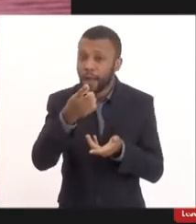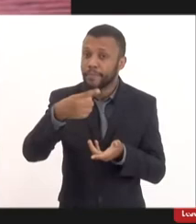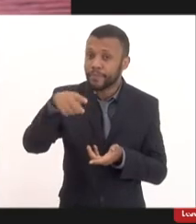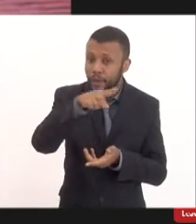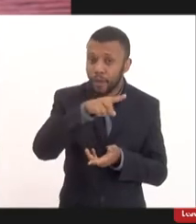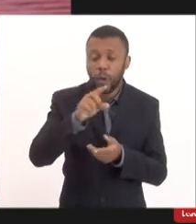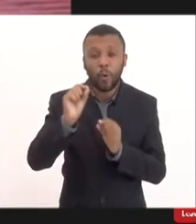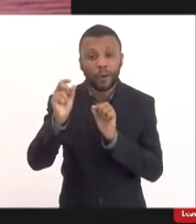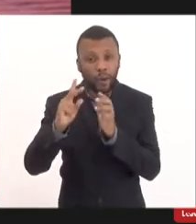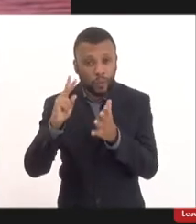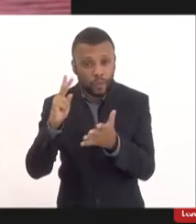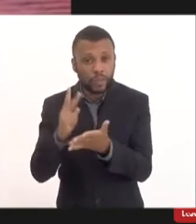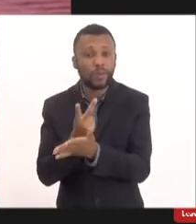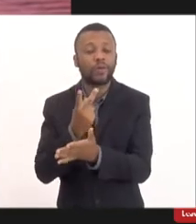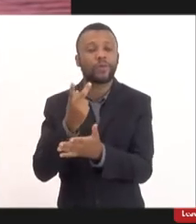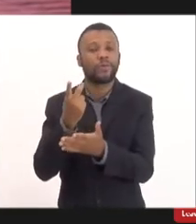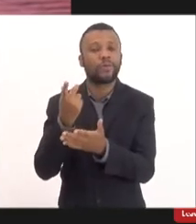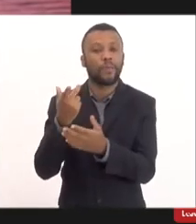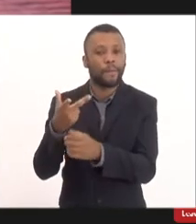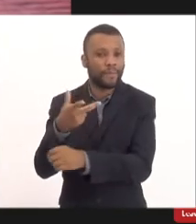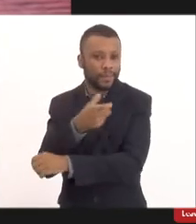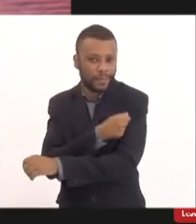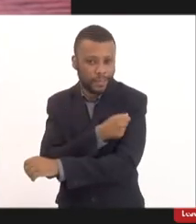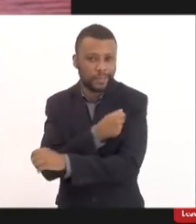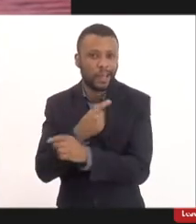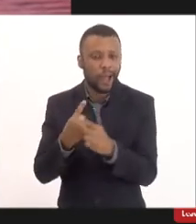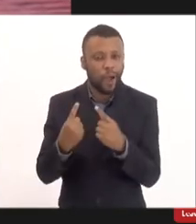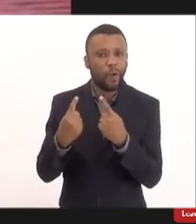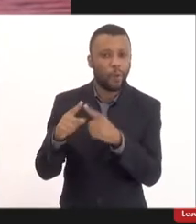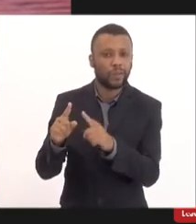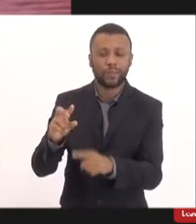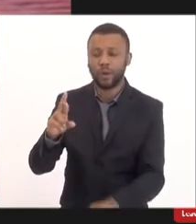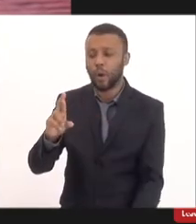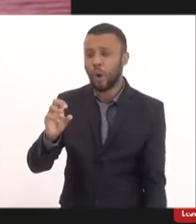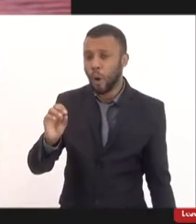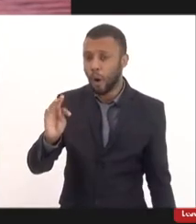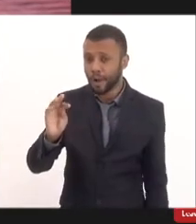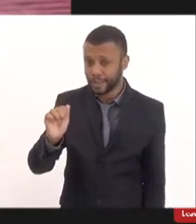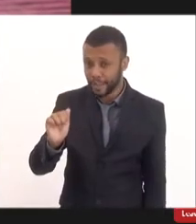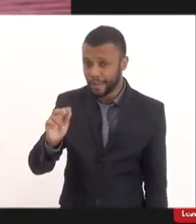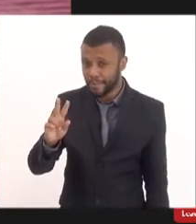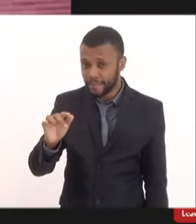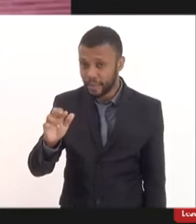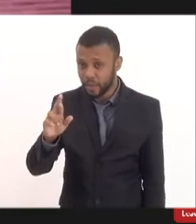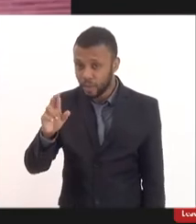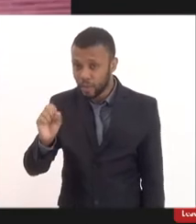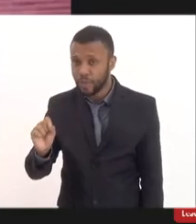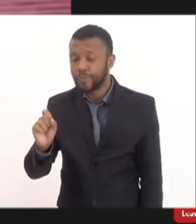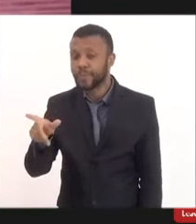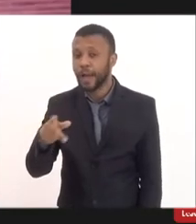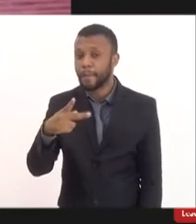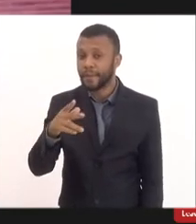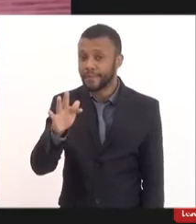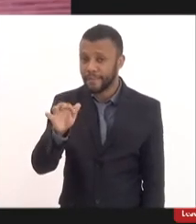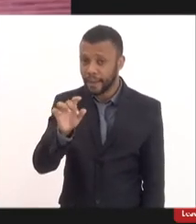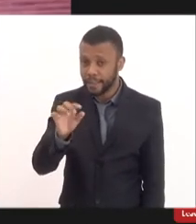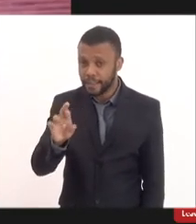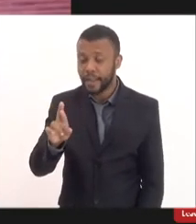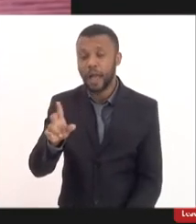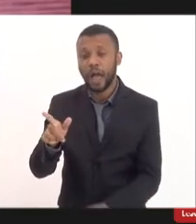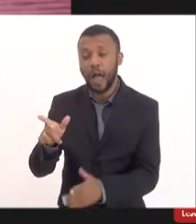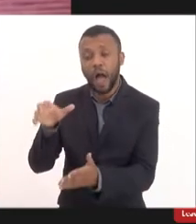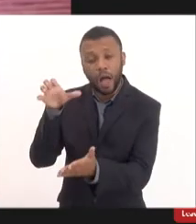com a vacina rota shield de uma vacina contra a rota vírus que a Pfizer licenciou nos Estados Unidos isso em